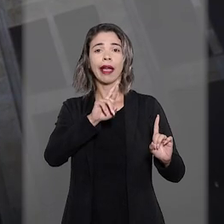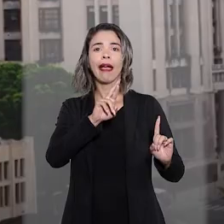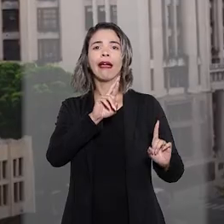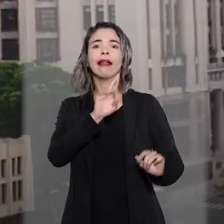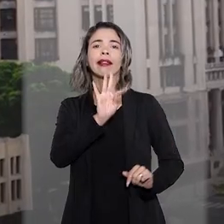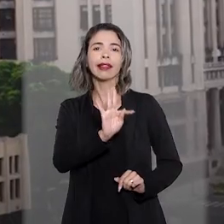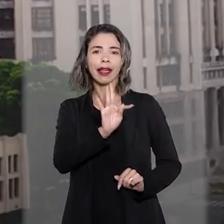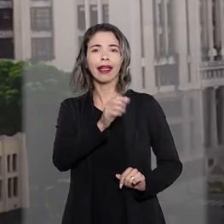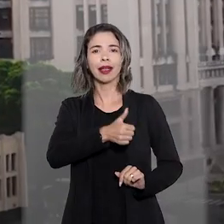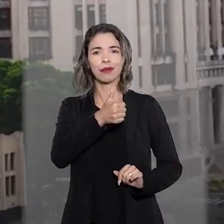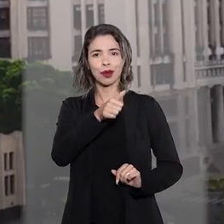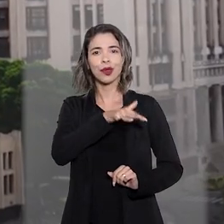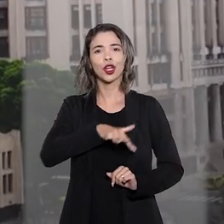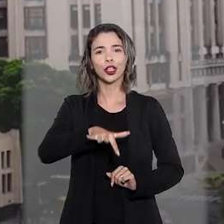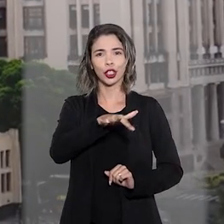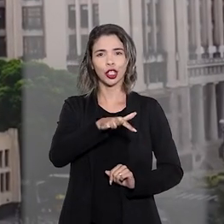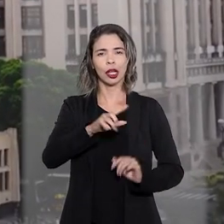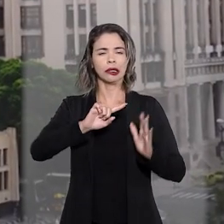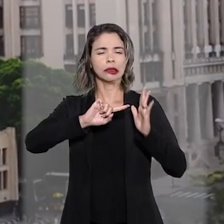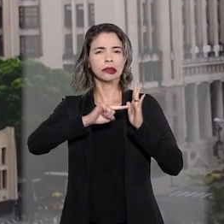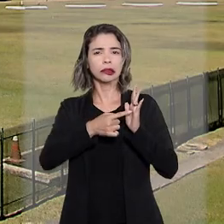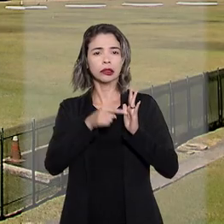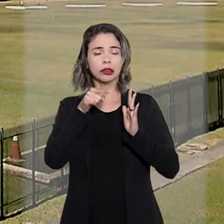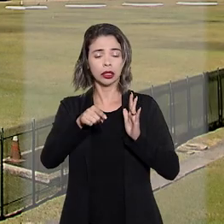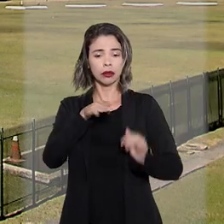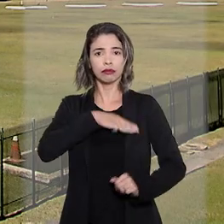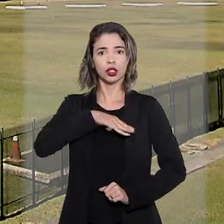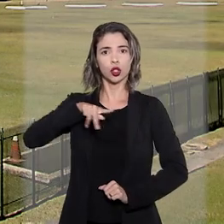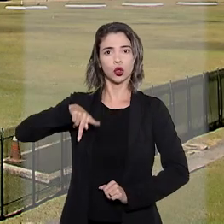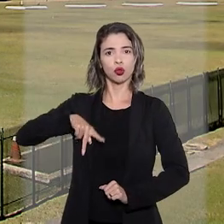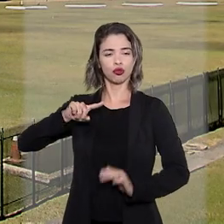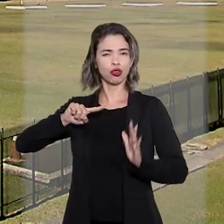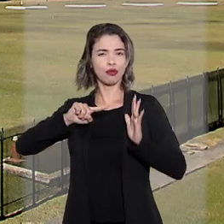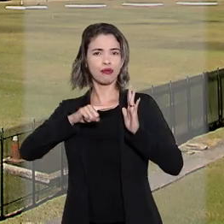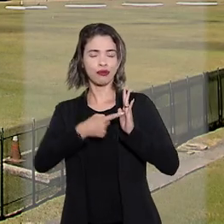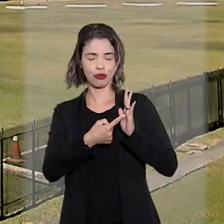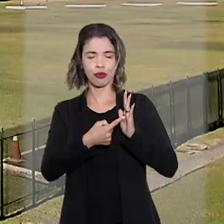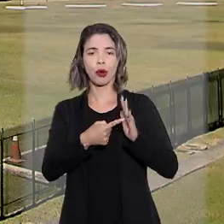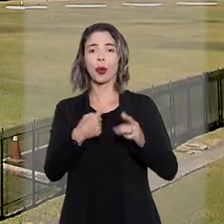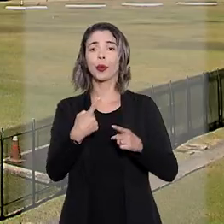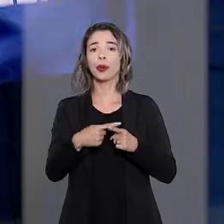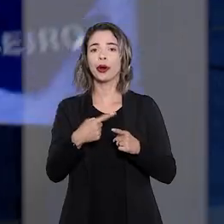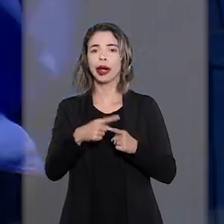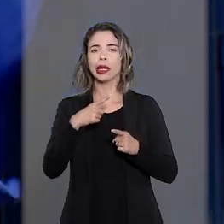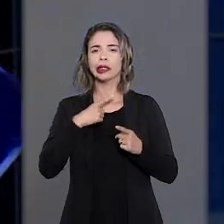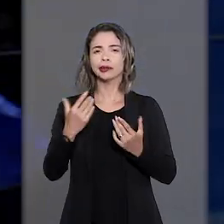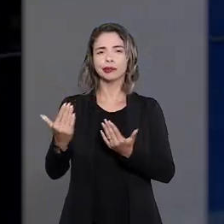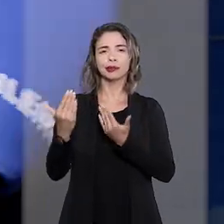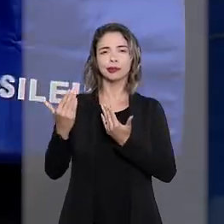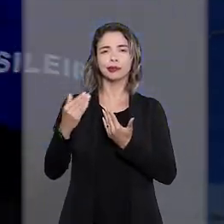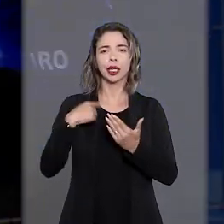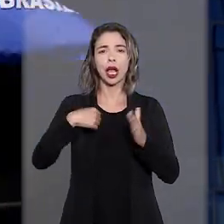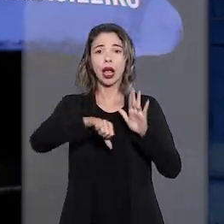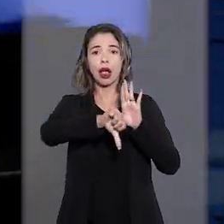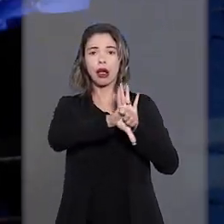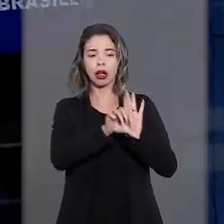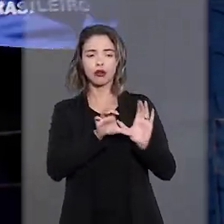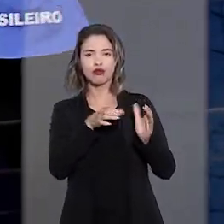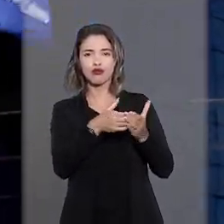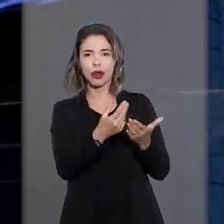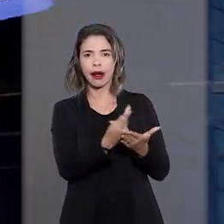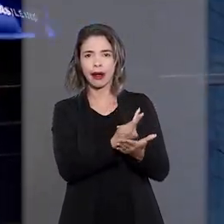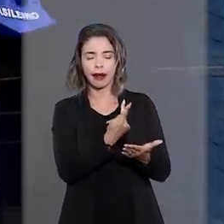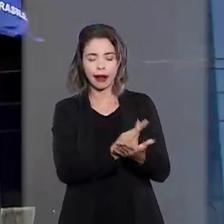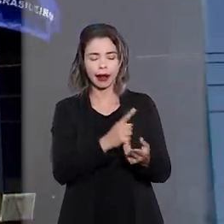Tribunal Regional do Trabalho da Primeira Região denunciados pelo Ministério Público Federal por indícios de autoria dos crimes